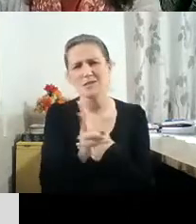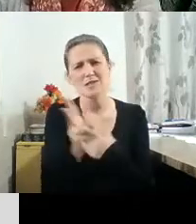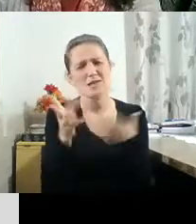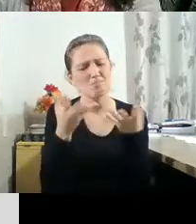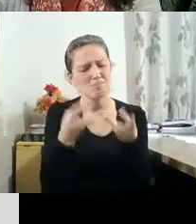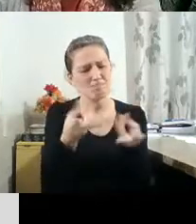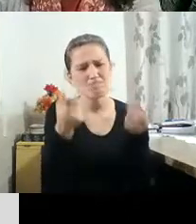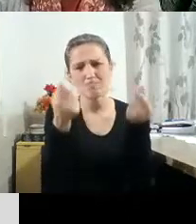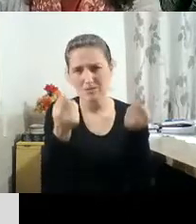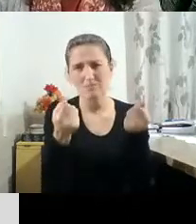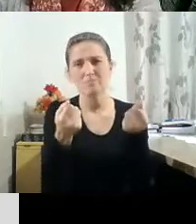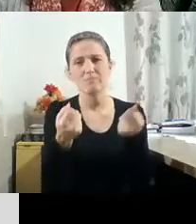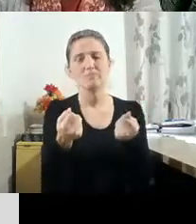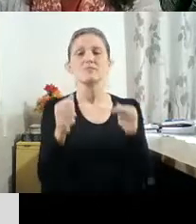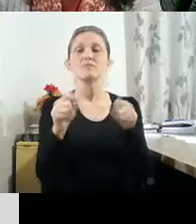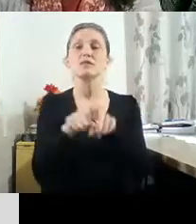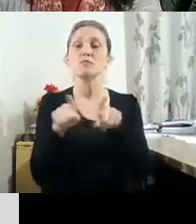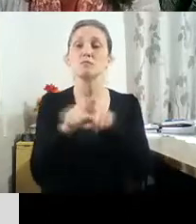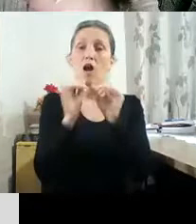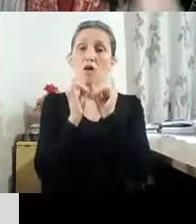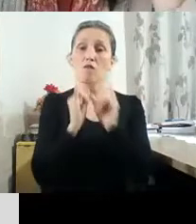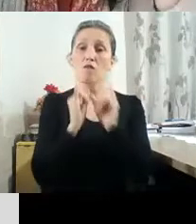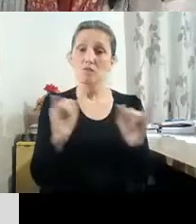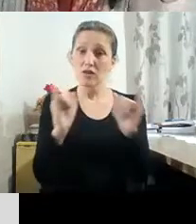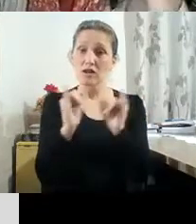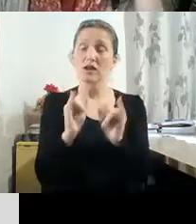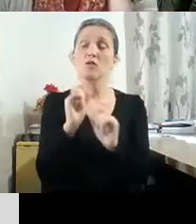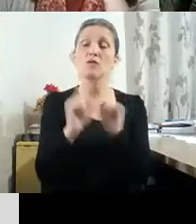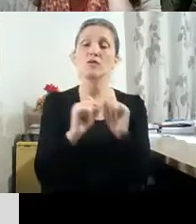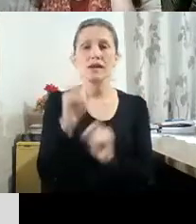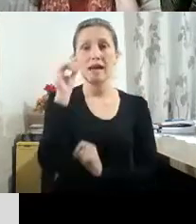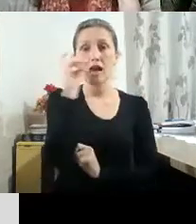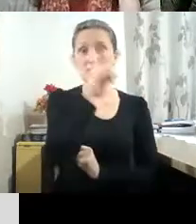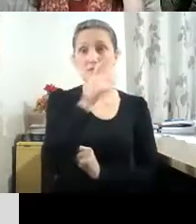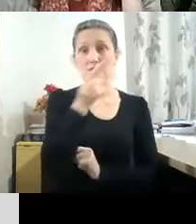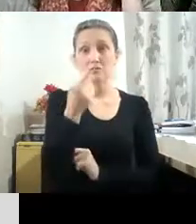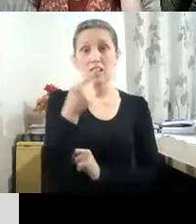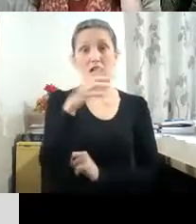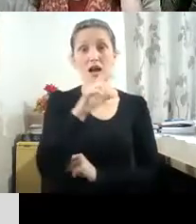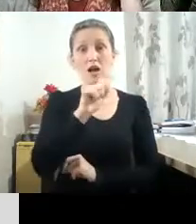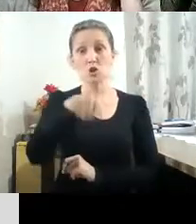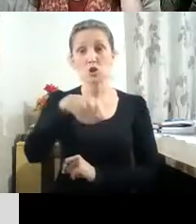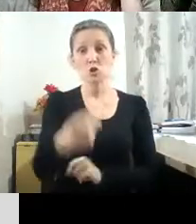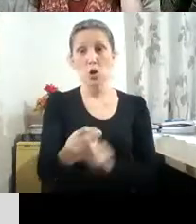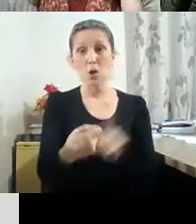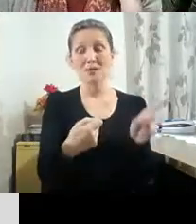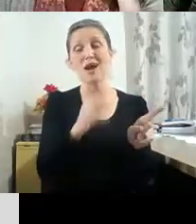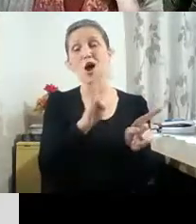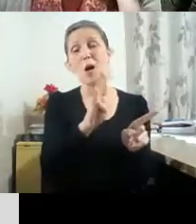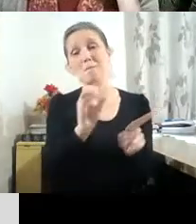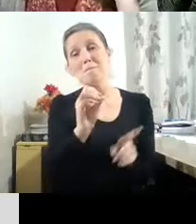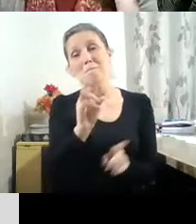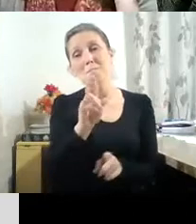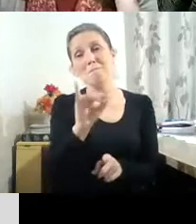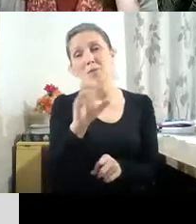e dizer que é bastante difícil falar de Boris Kossori porque já é uma figura